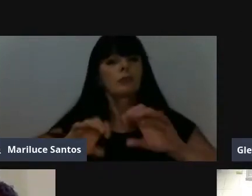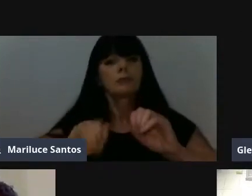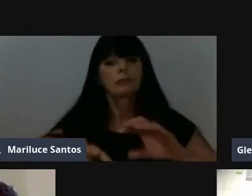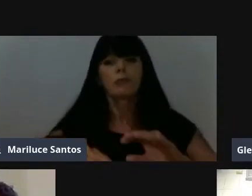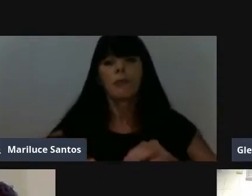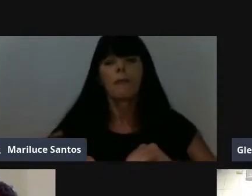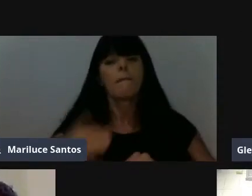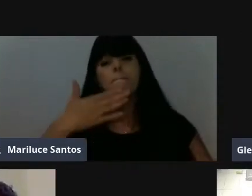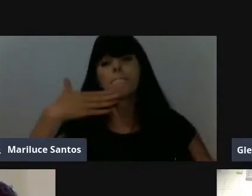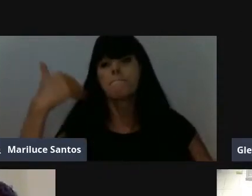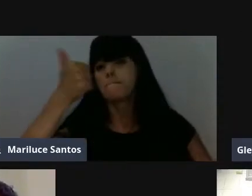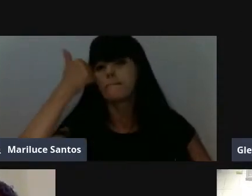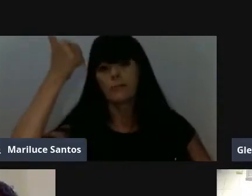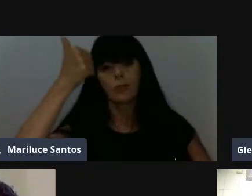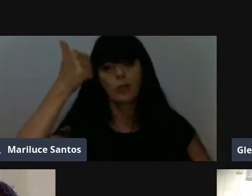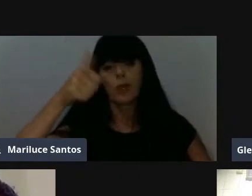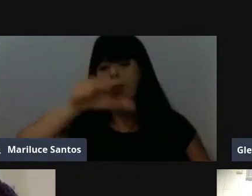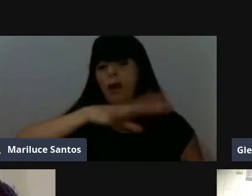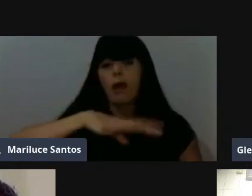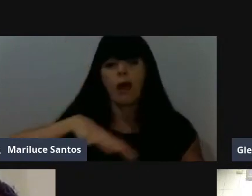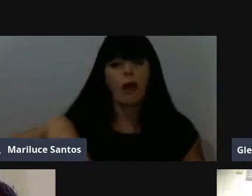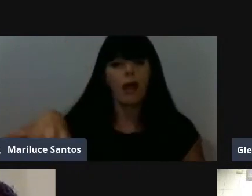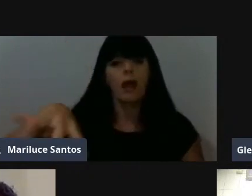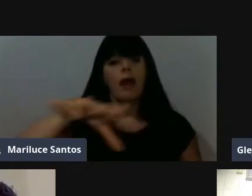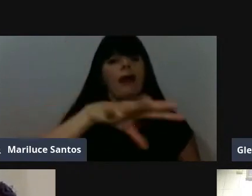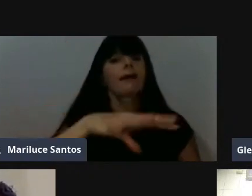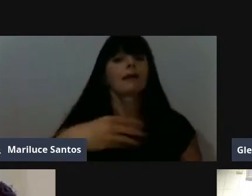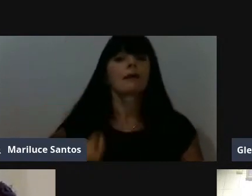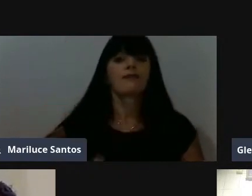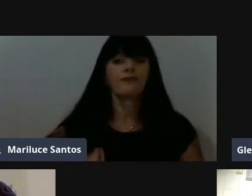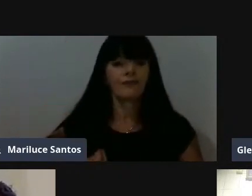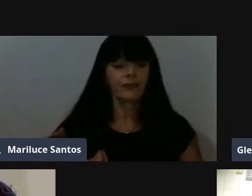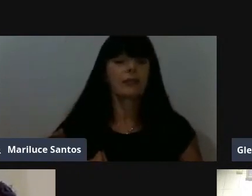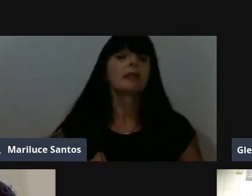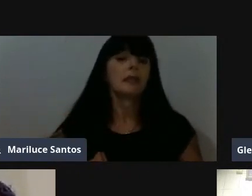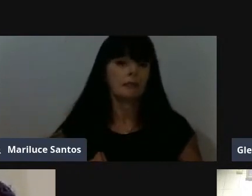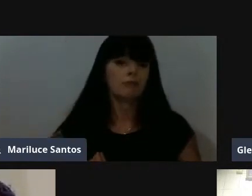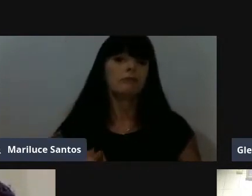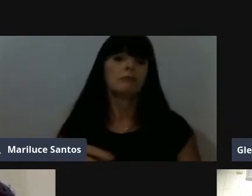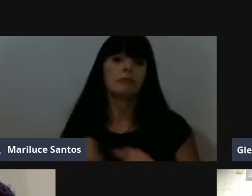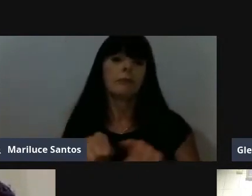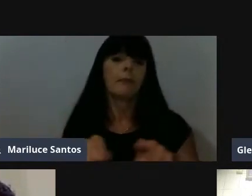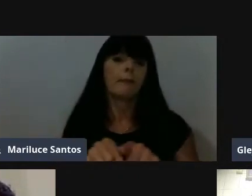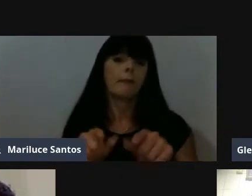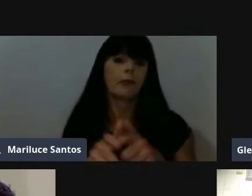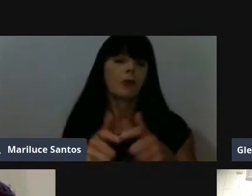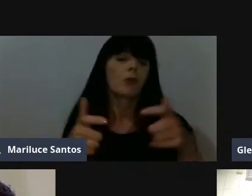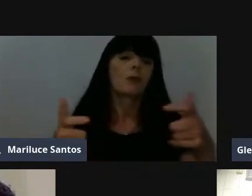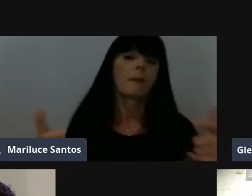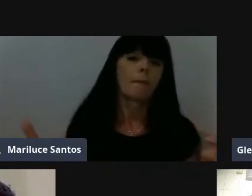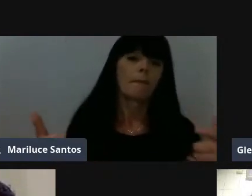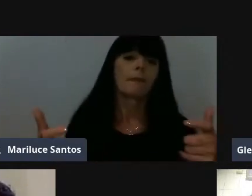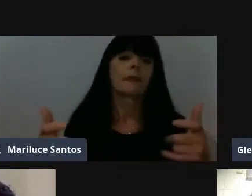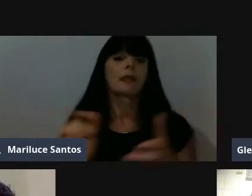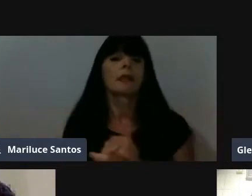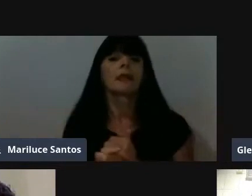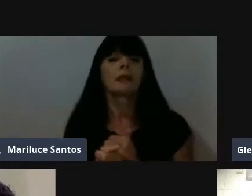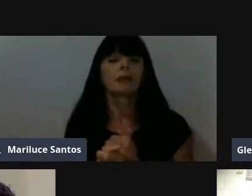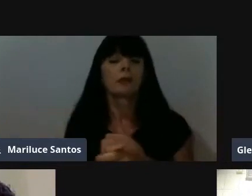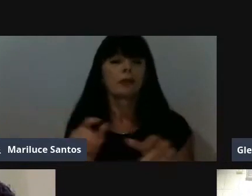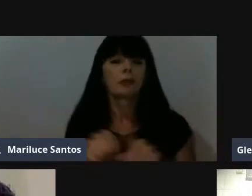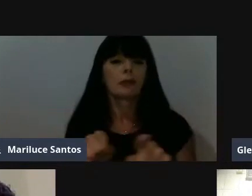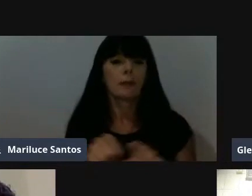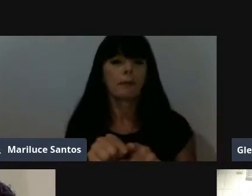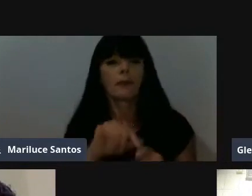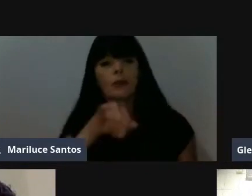em todas as áreas de nossa vida e vai além, vai além do aumento da renda individual, das